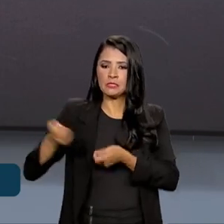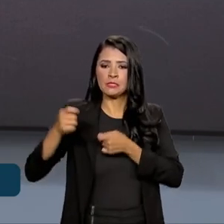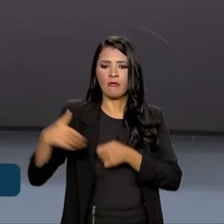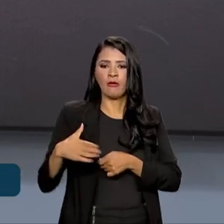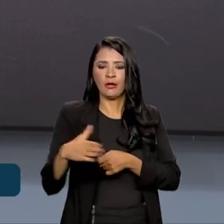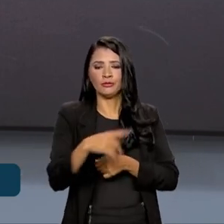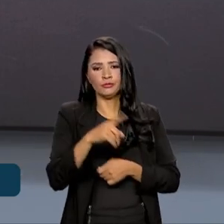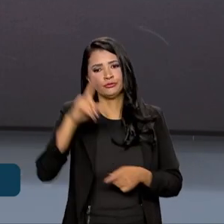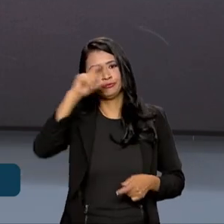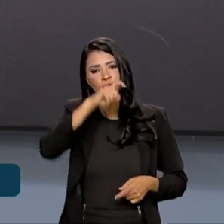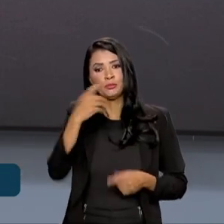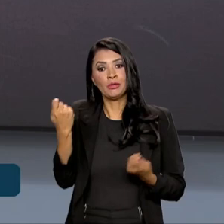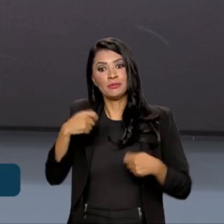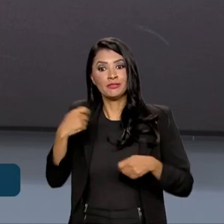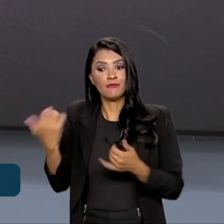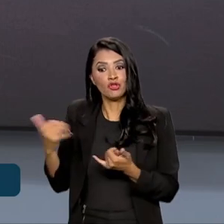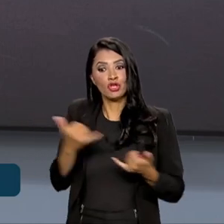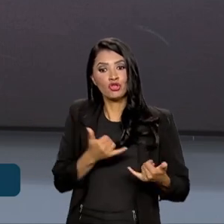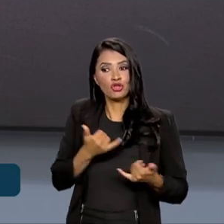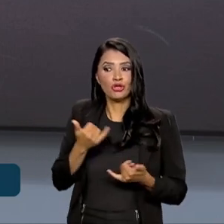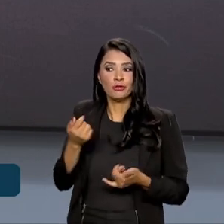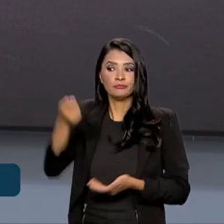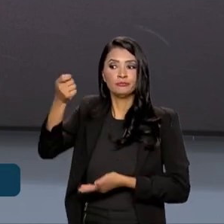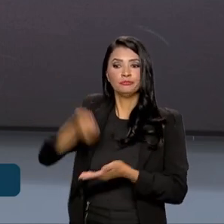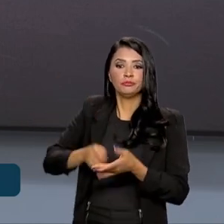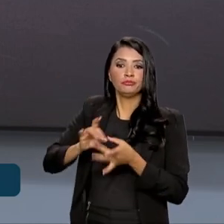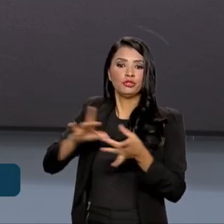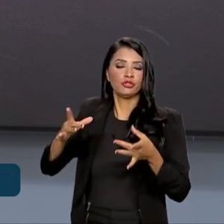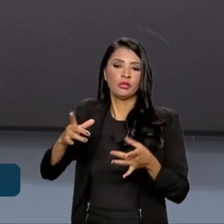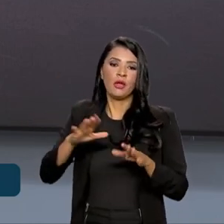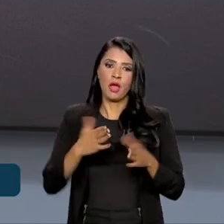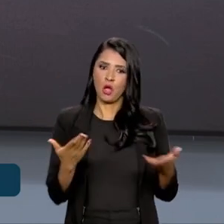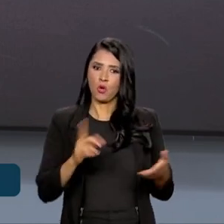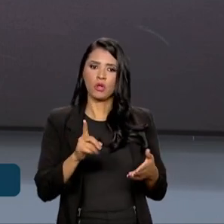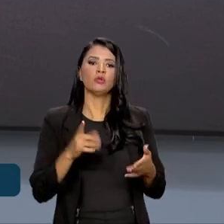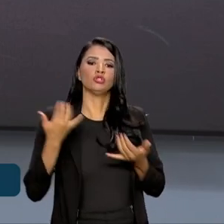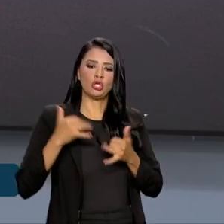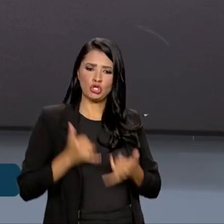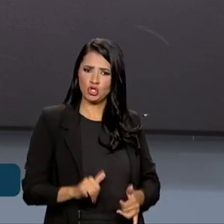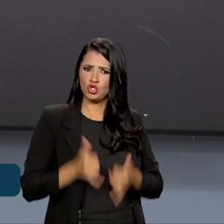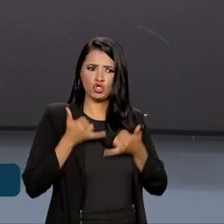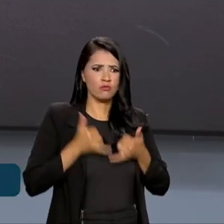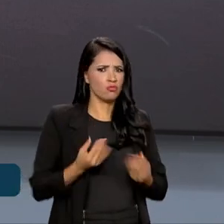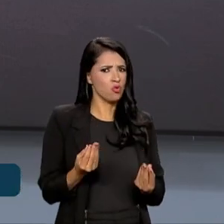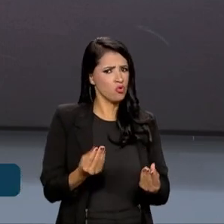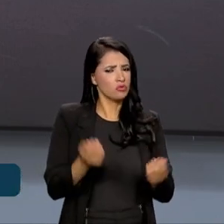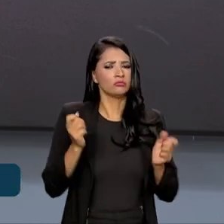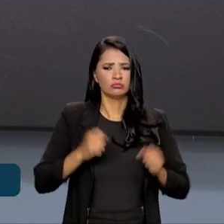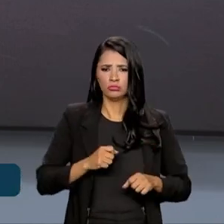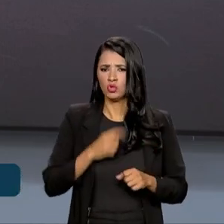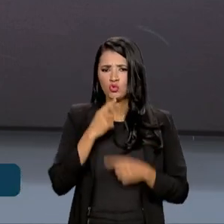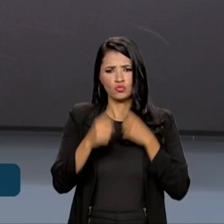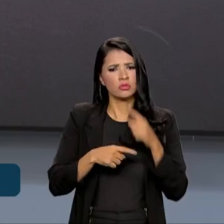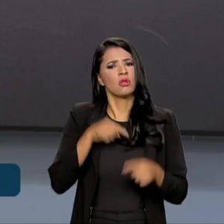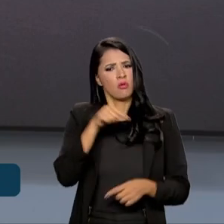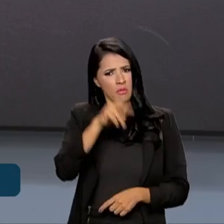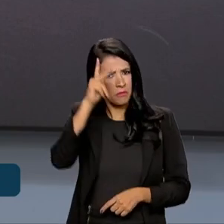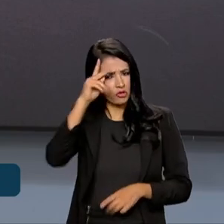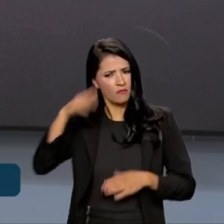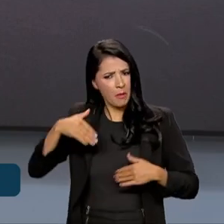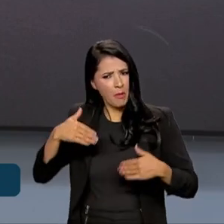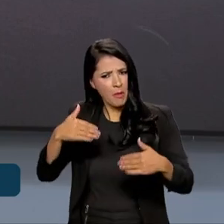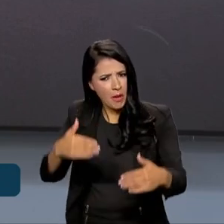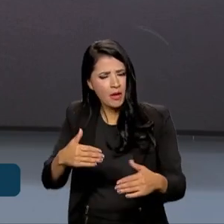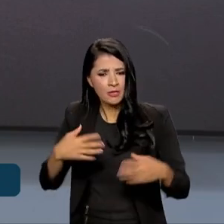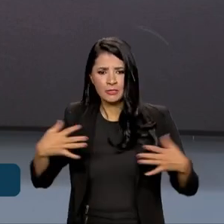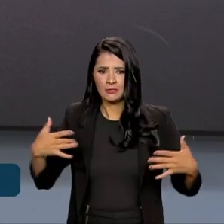capacidade de fornecimento. A partir de agora, não. Nós temos energia sobrando e, portanto, não tenho dúvida que Parintim vai continuar nesse processo de ser